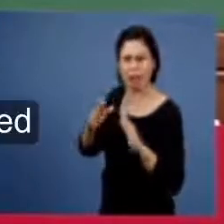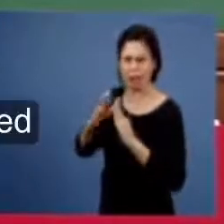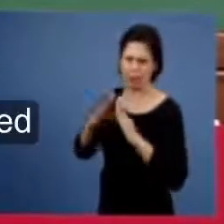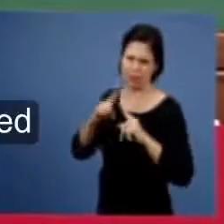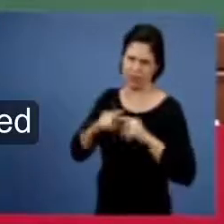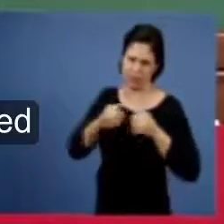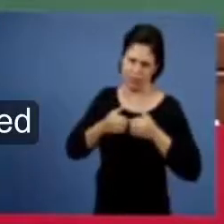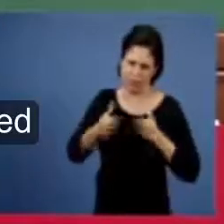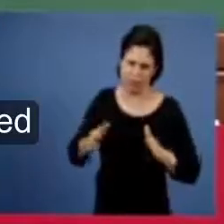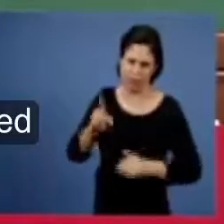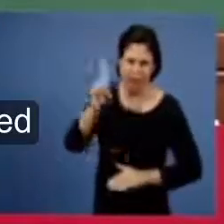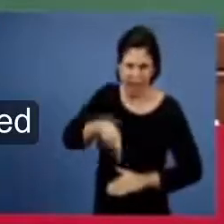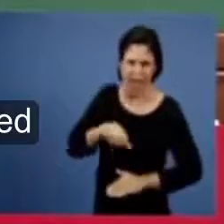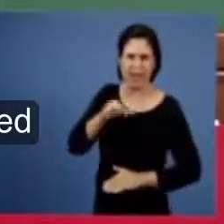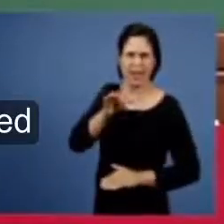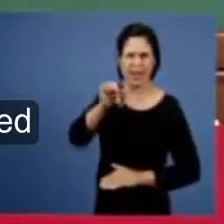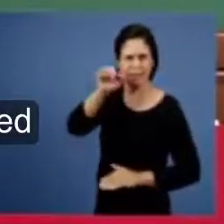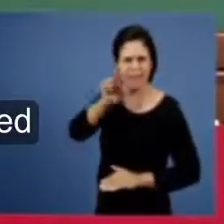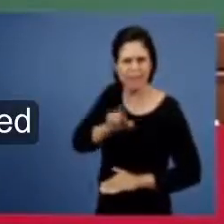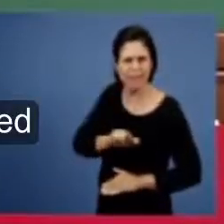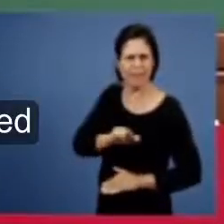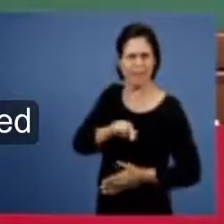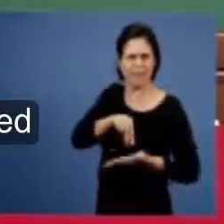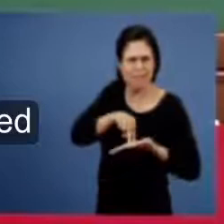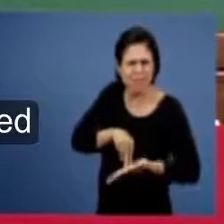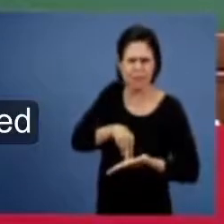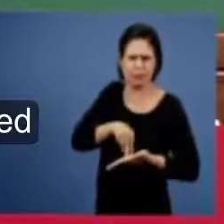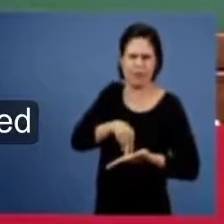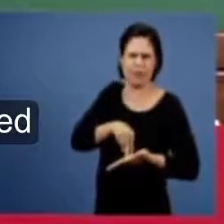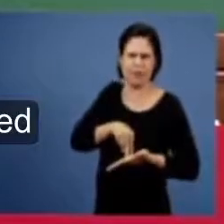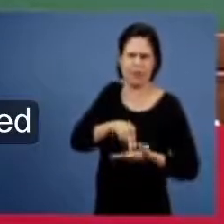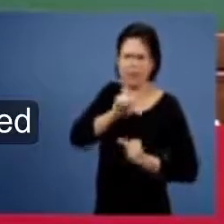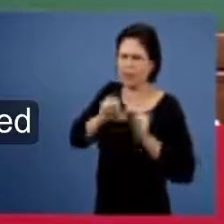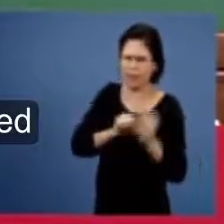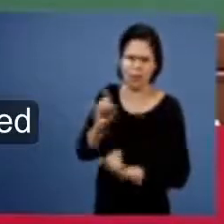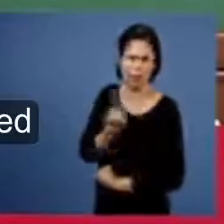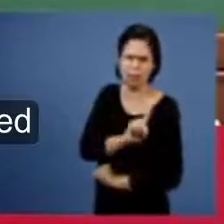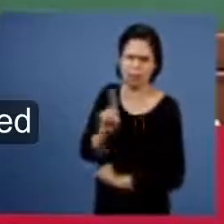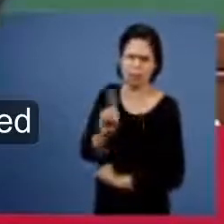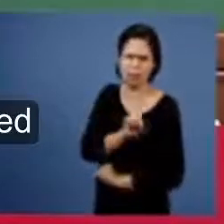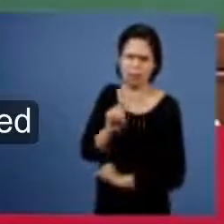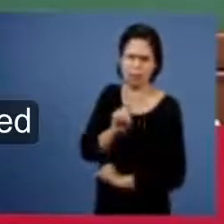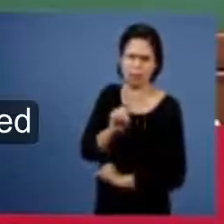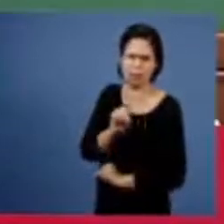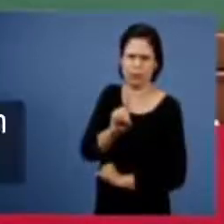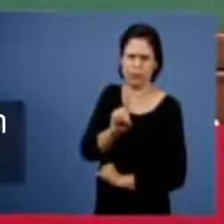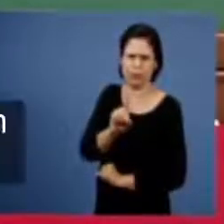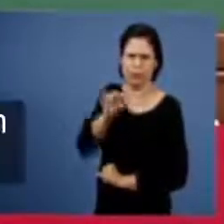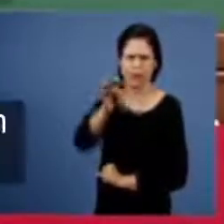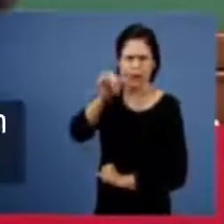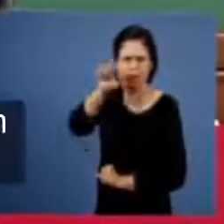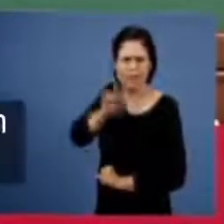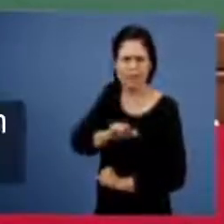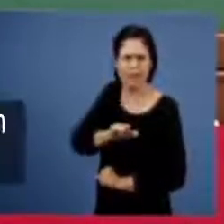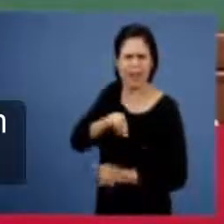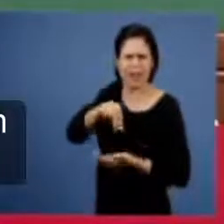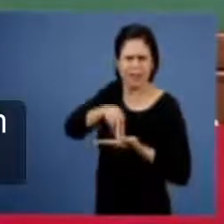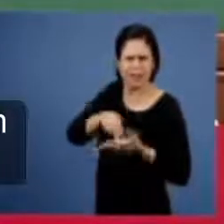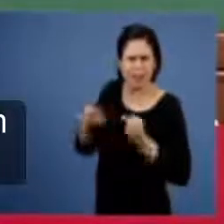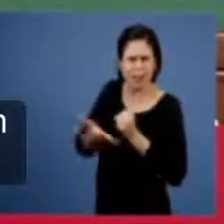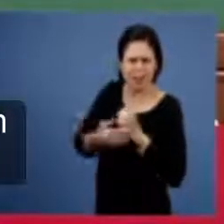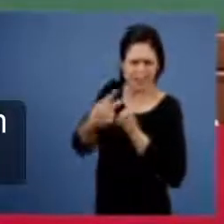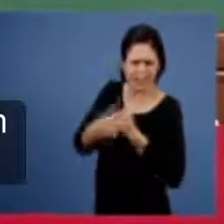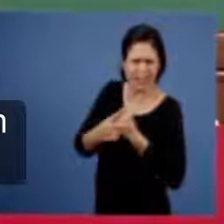essa fé inabalável essa fé que está firmada na palavra